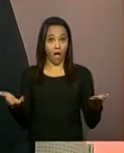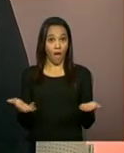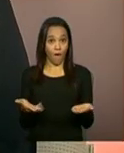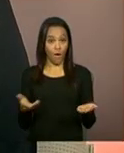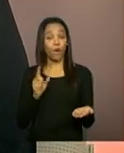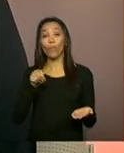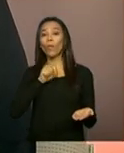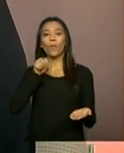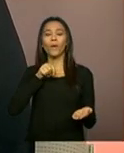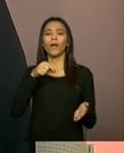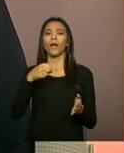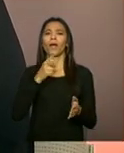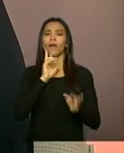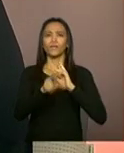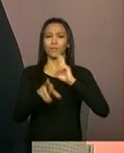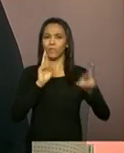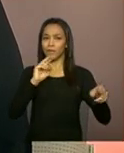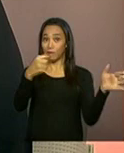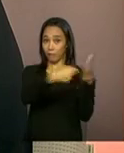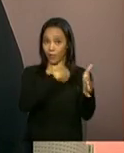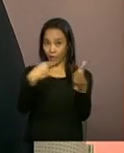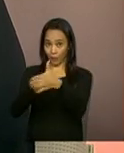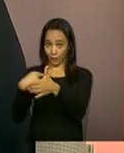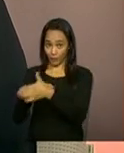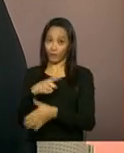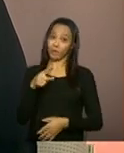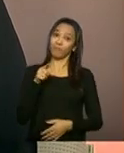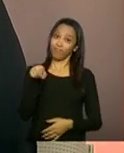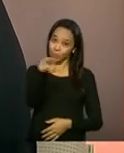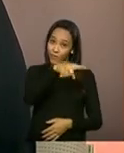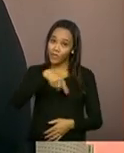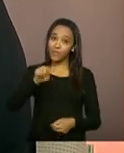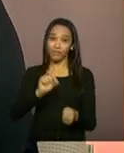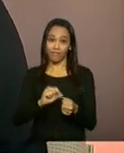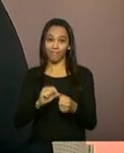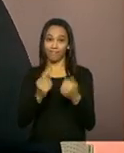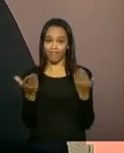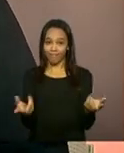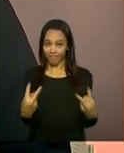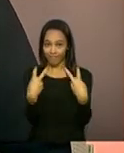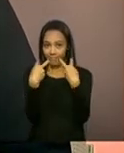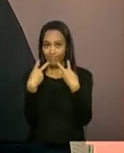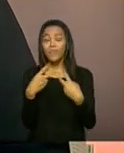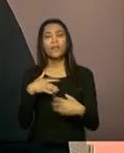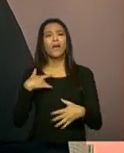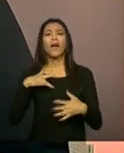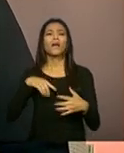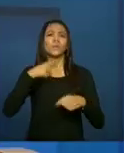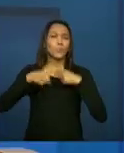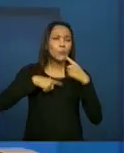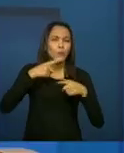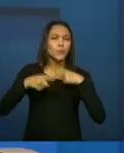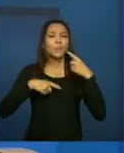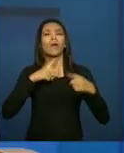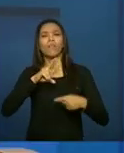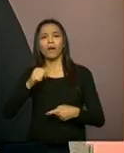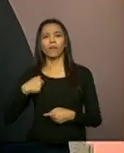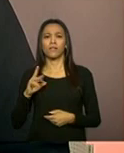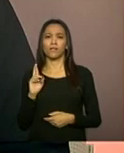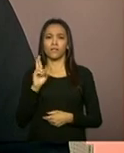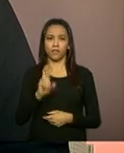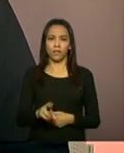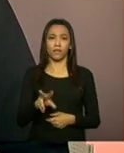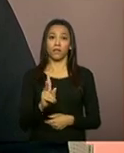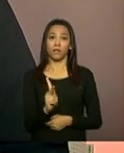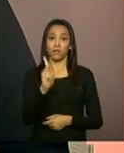destinado a responder as perguntas enviadas por você, telespectador. E as dúvidas serão respondidas por Céssia Oliveira e